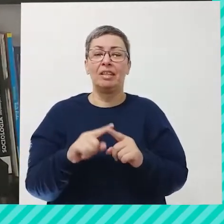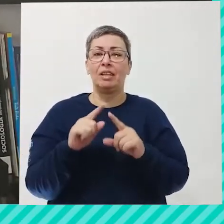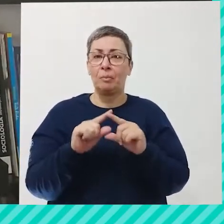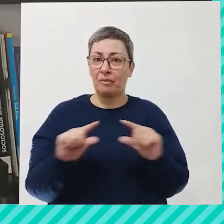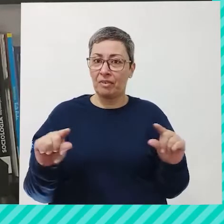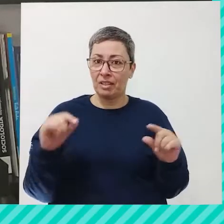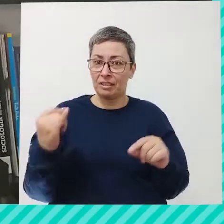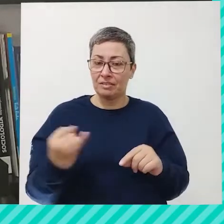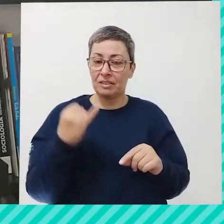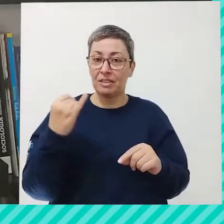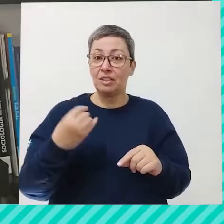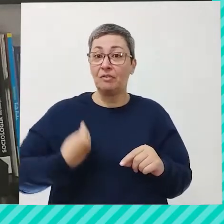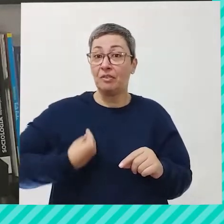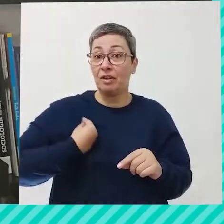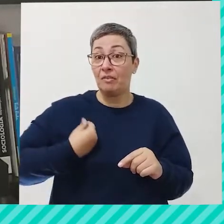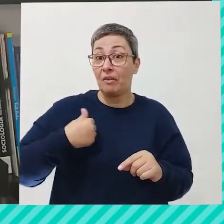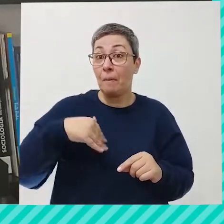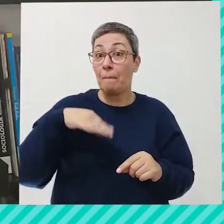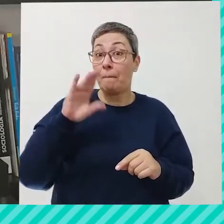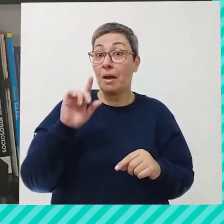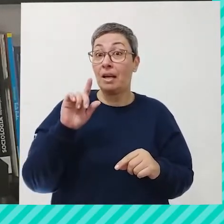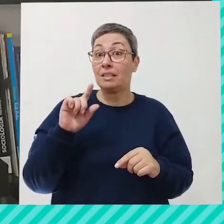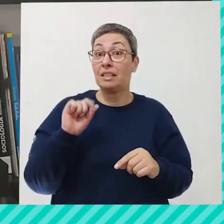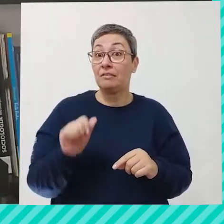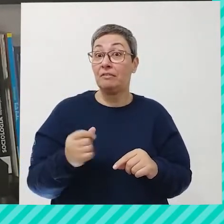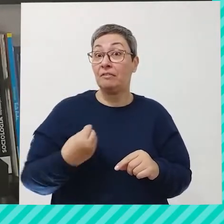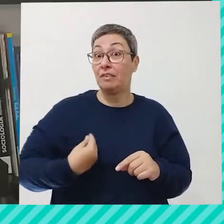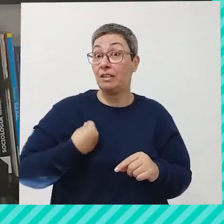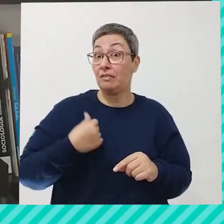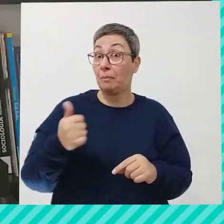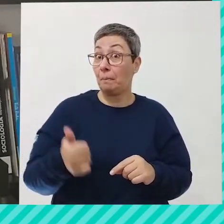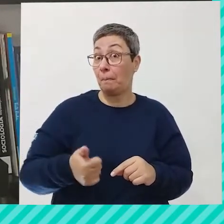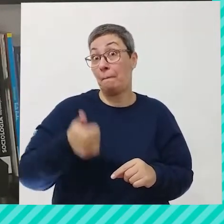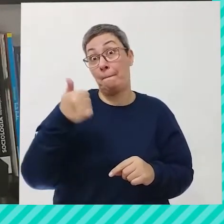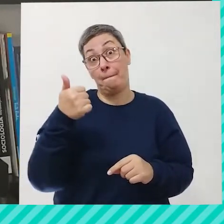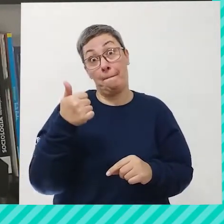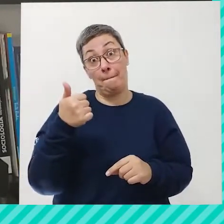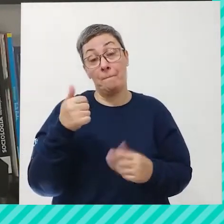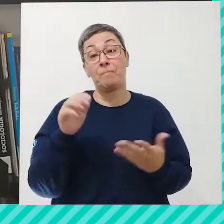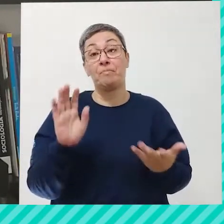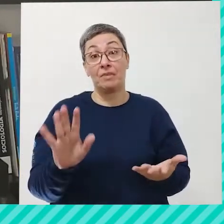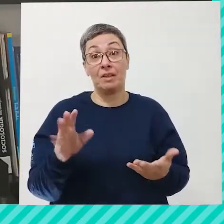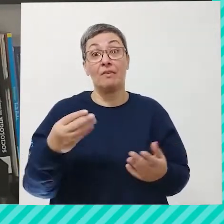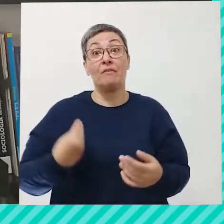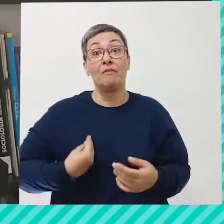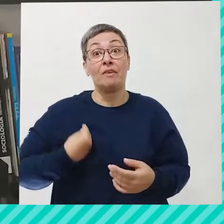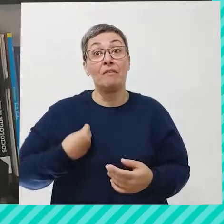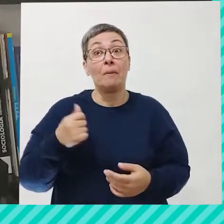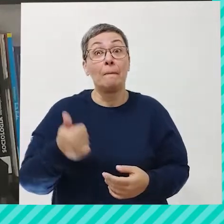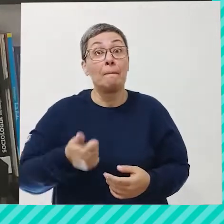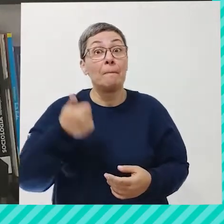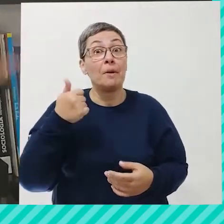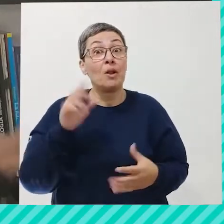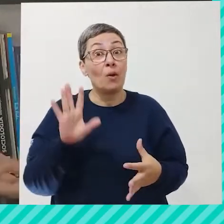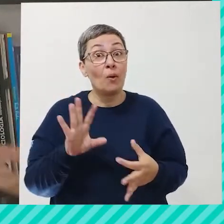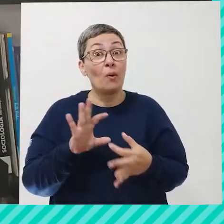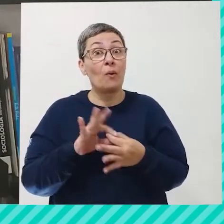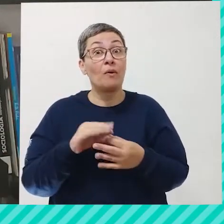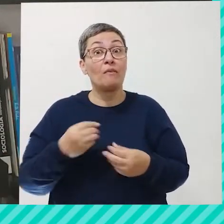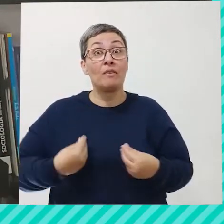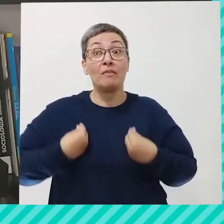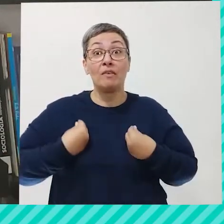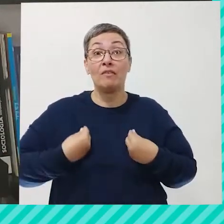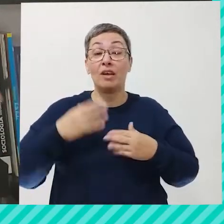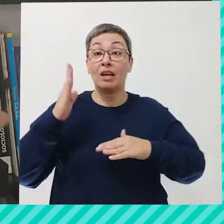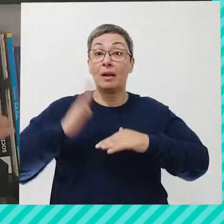uma frase bem importante que é Vive mais quem vive melhor. E esse viver melhor inclui, então, viver ativo,